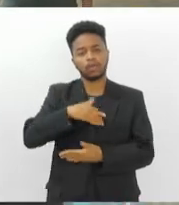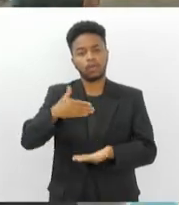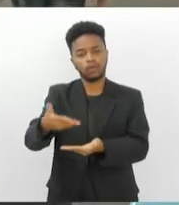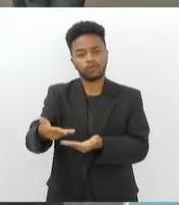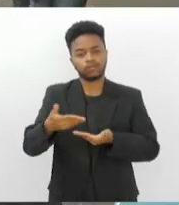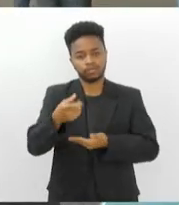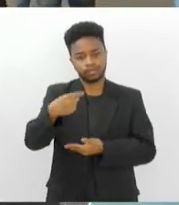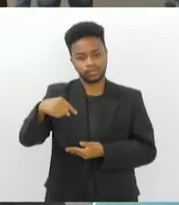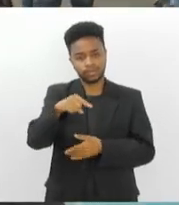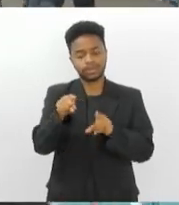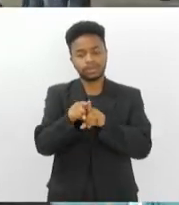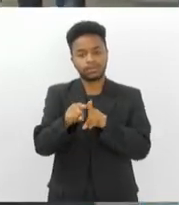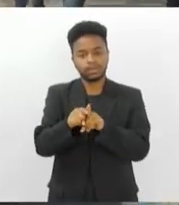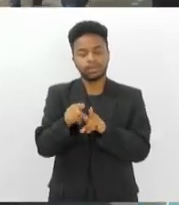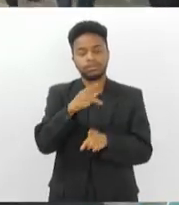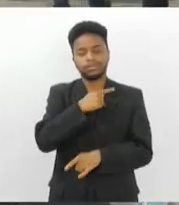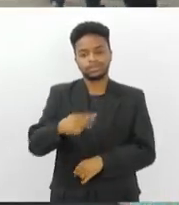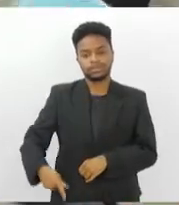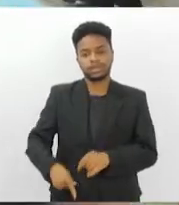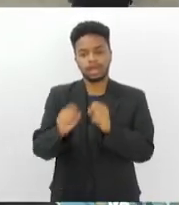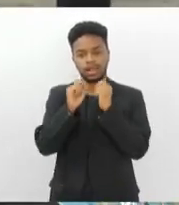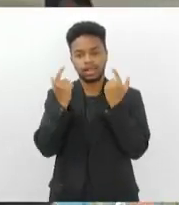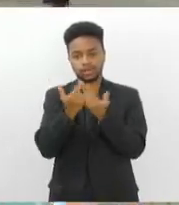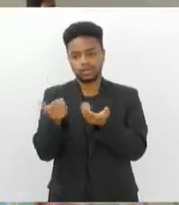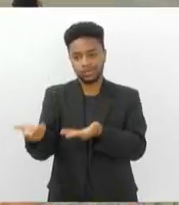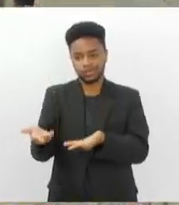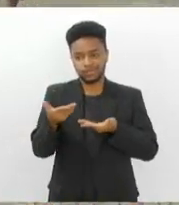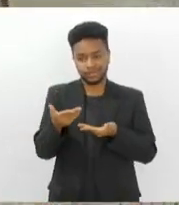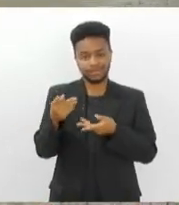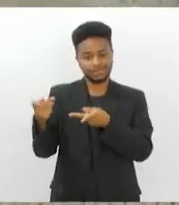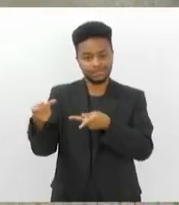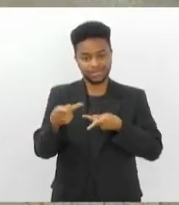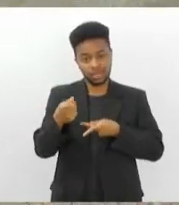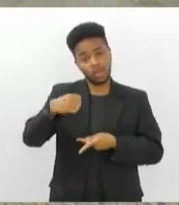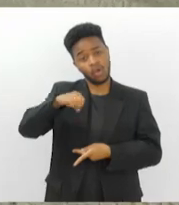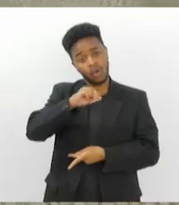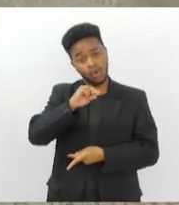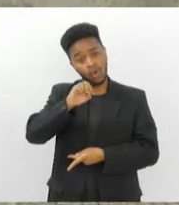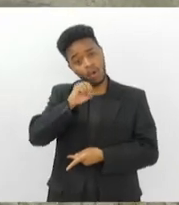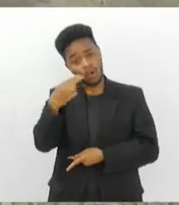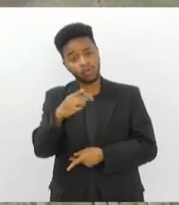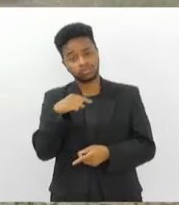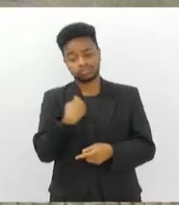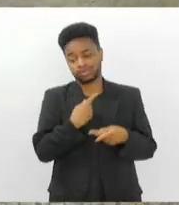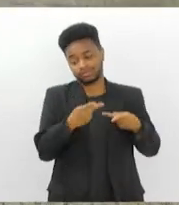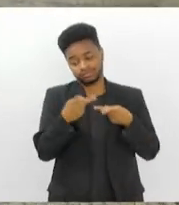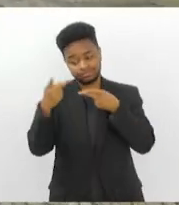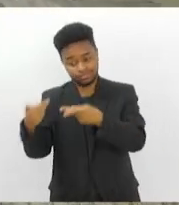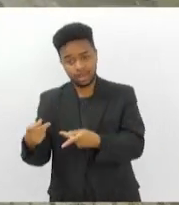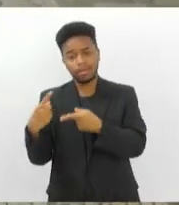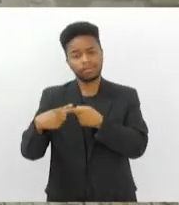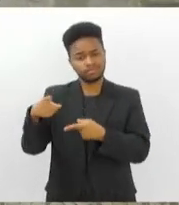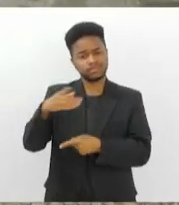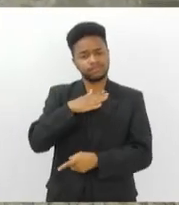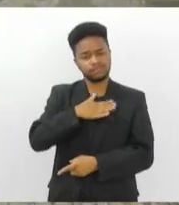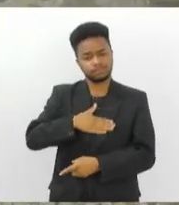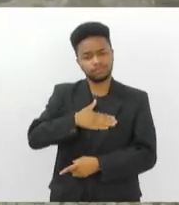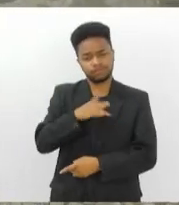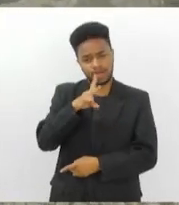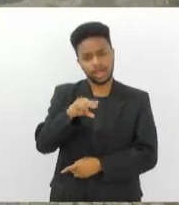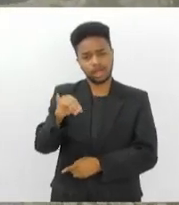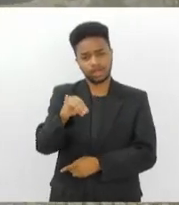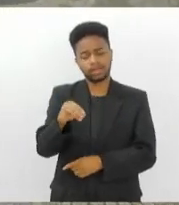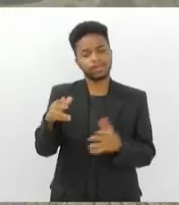O Sr. Rodrigo Barcelá está convidado, venha nos visitar, ou então nós vamos ao senhor, porque o senhor vai se apaixonar por esse